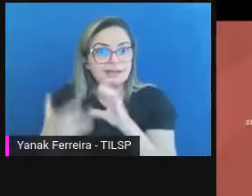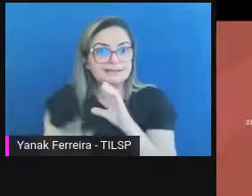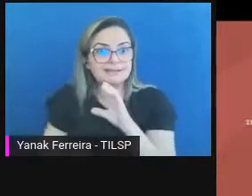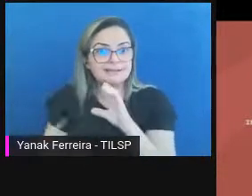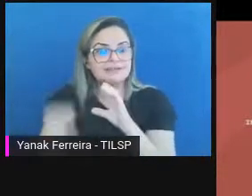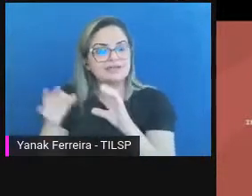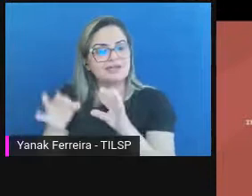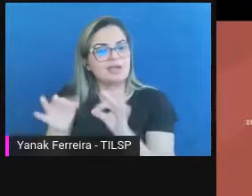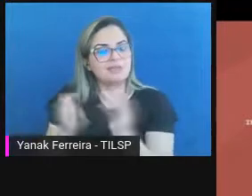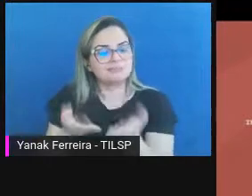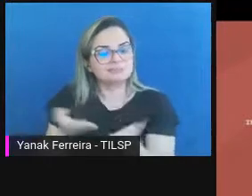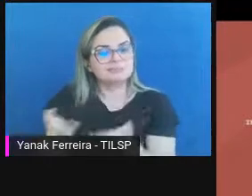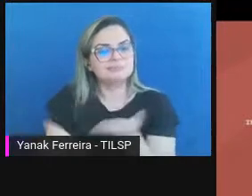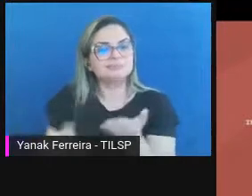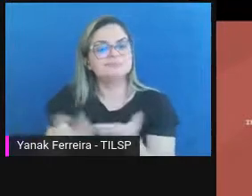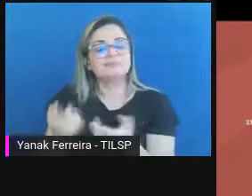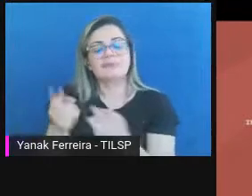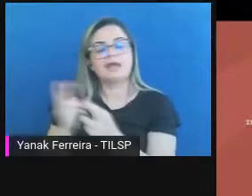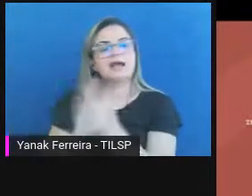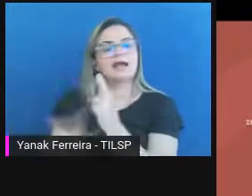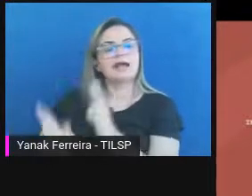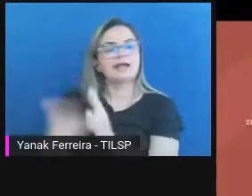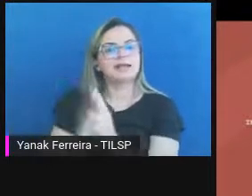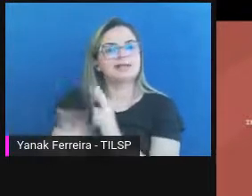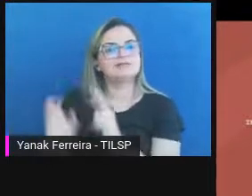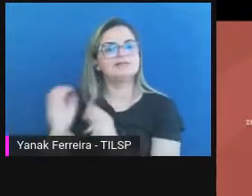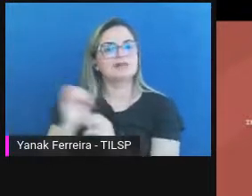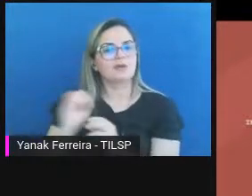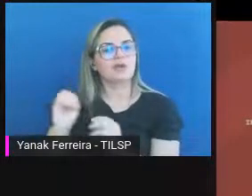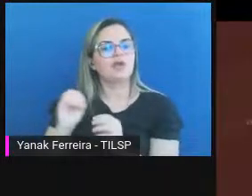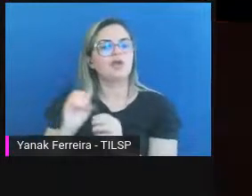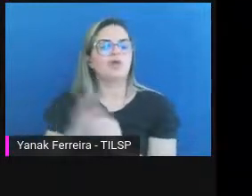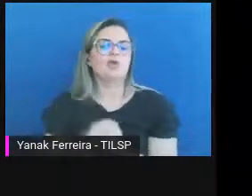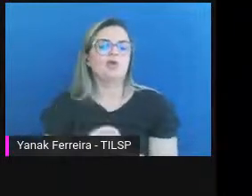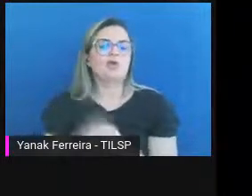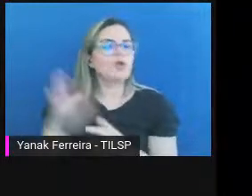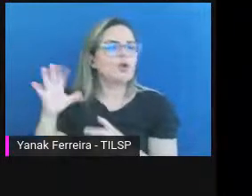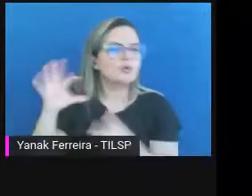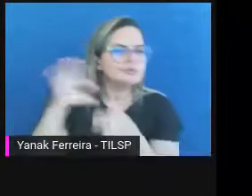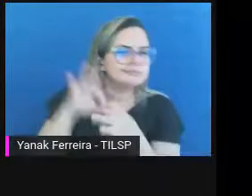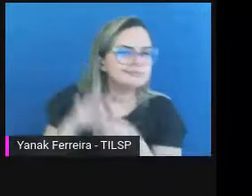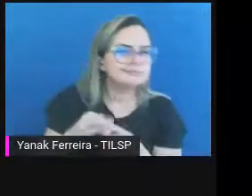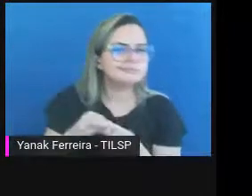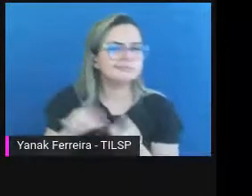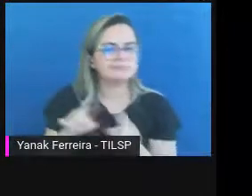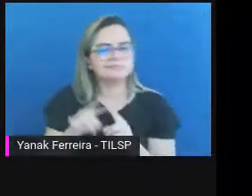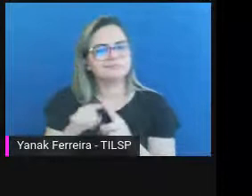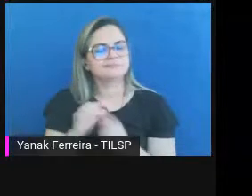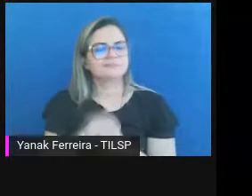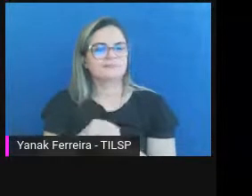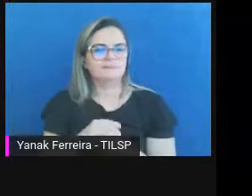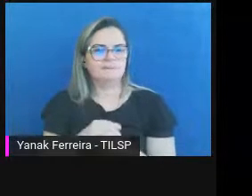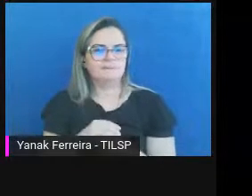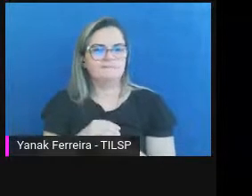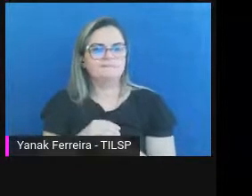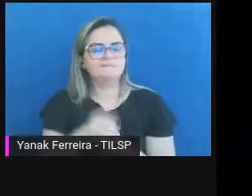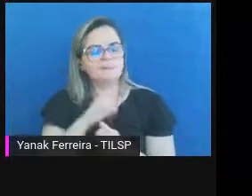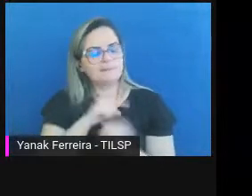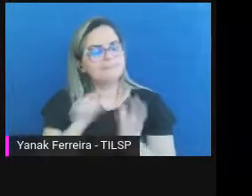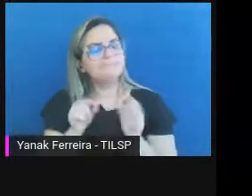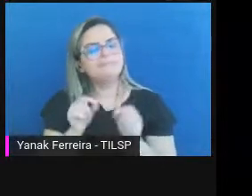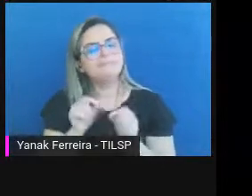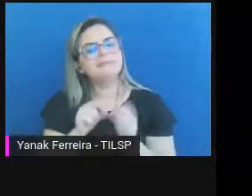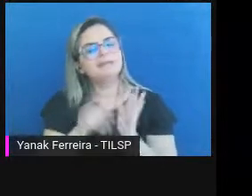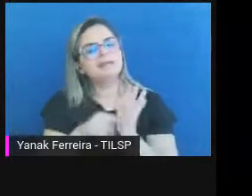multinível, a relação orgânica, contexto, aqueles princípios necessários para manter documentos autênticos.